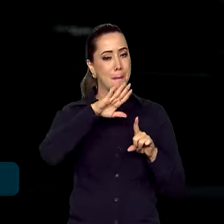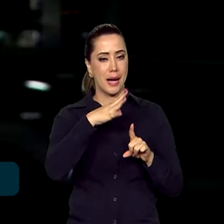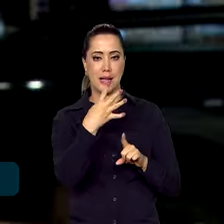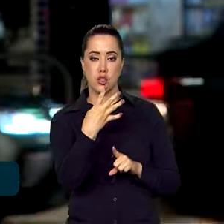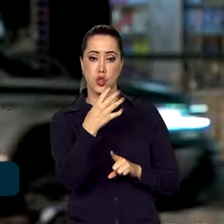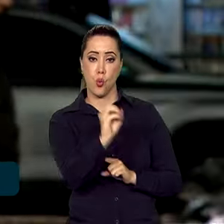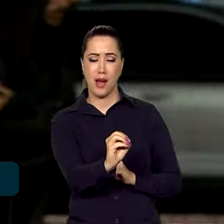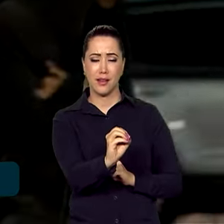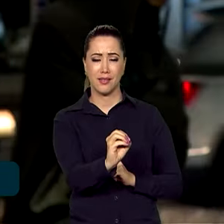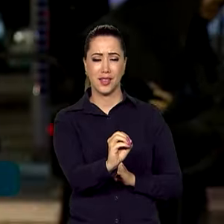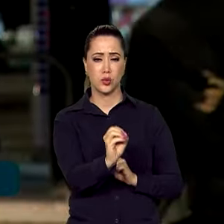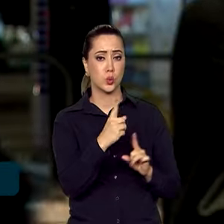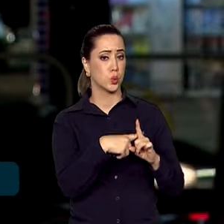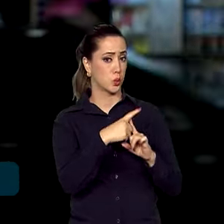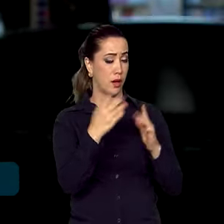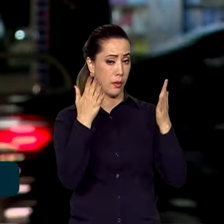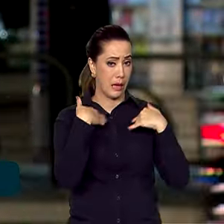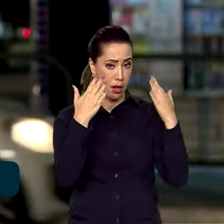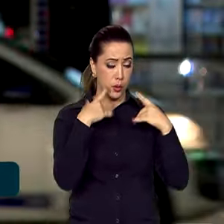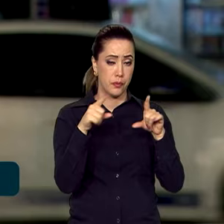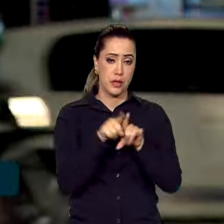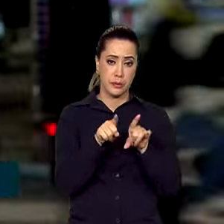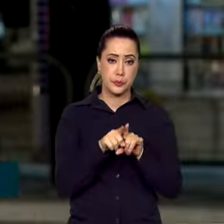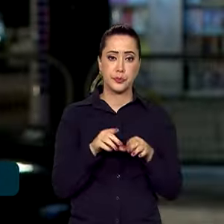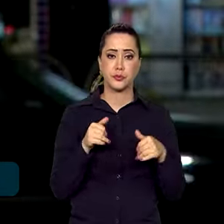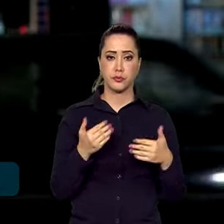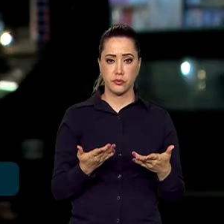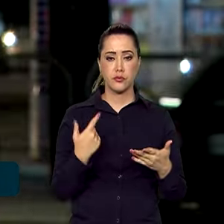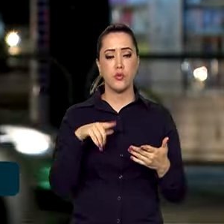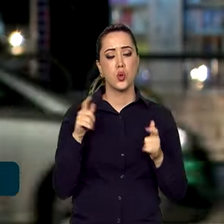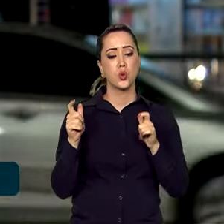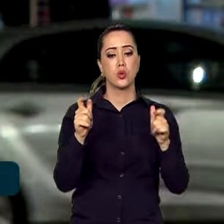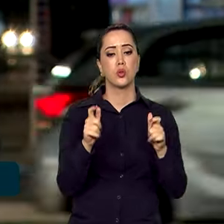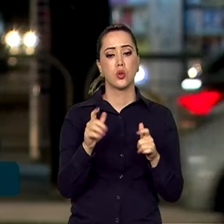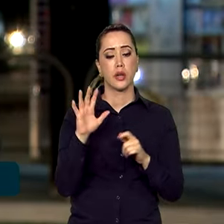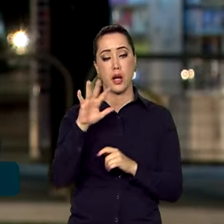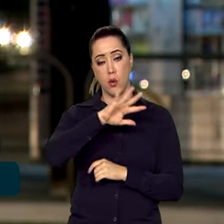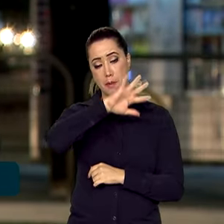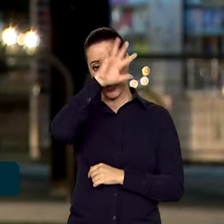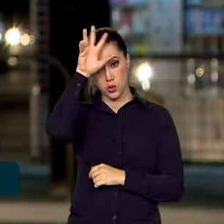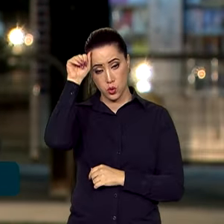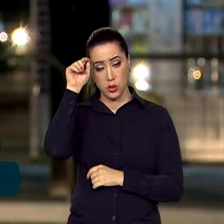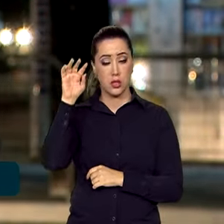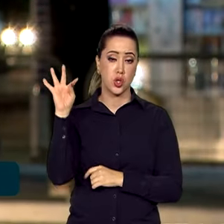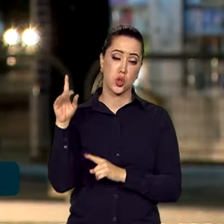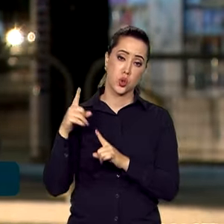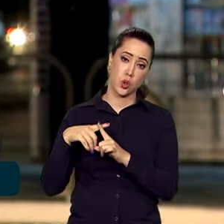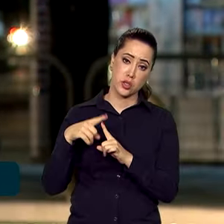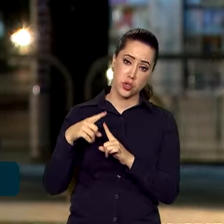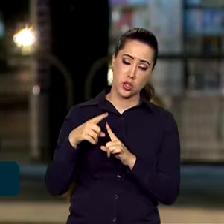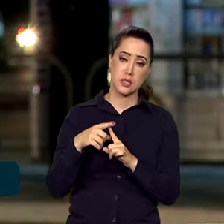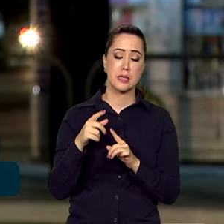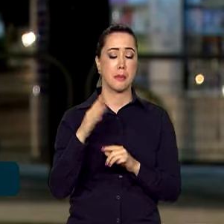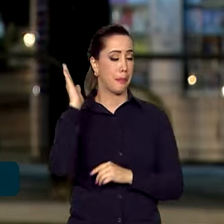40 graus. A onda de calor também atinge aí os estados do Amazonas, Tocantins, Pará,